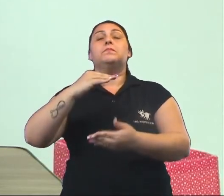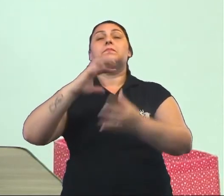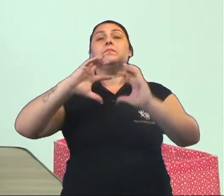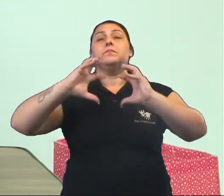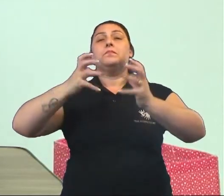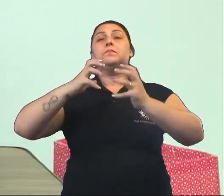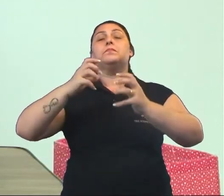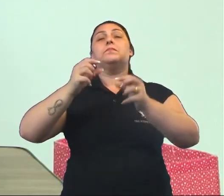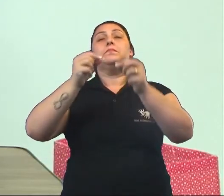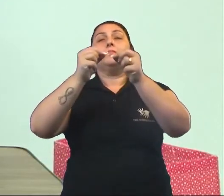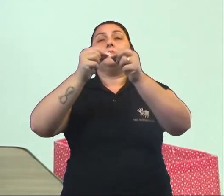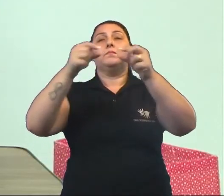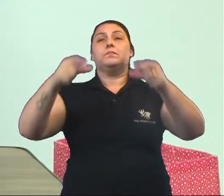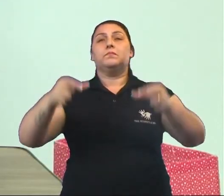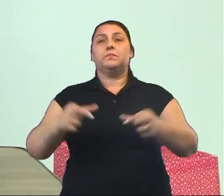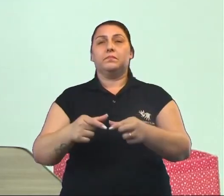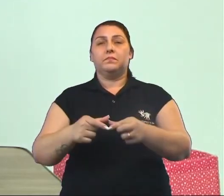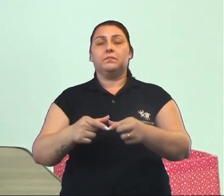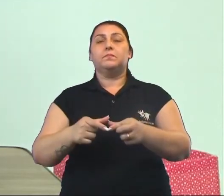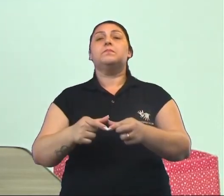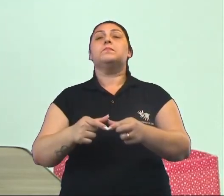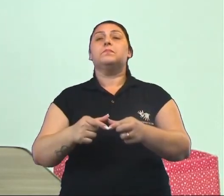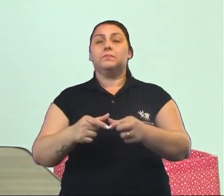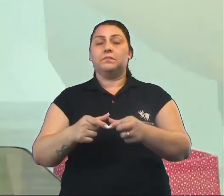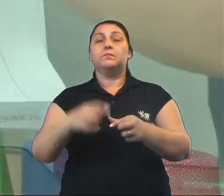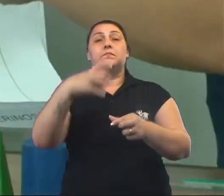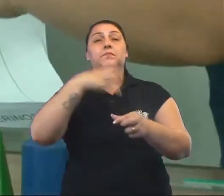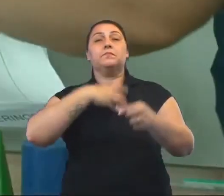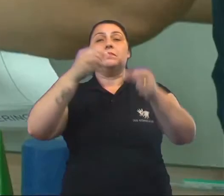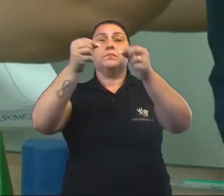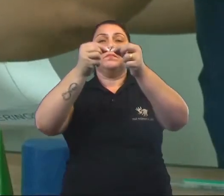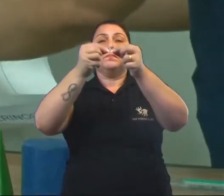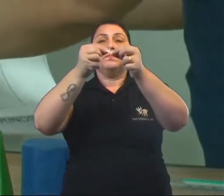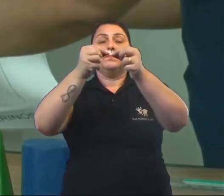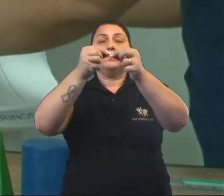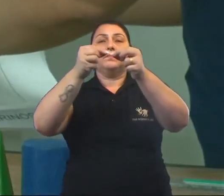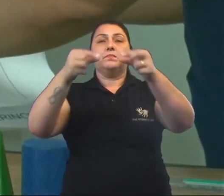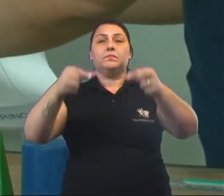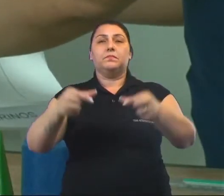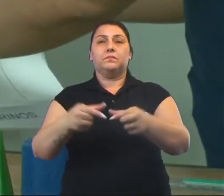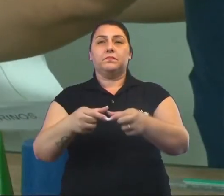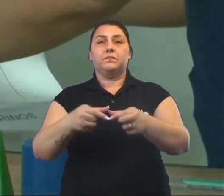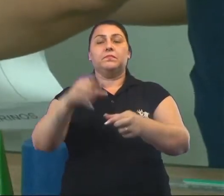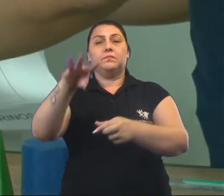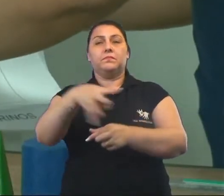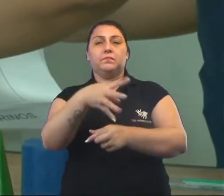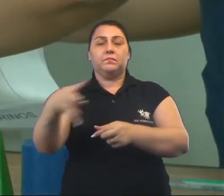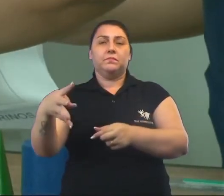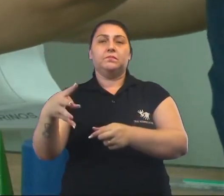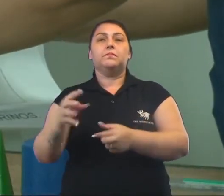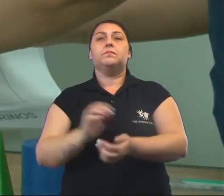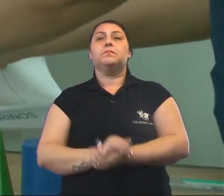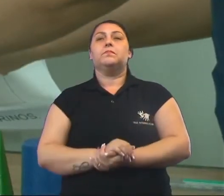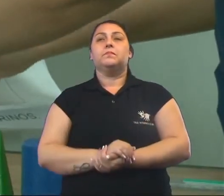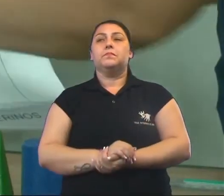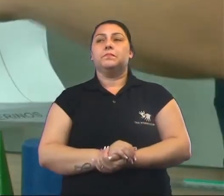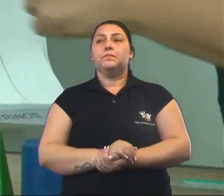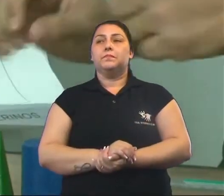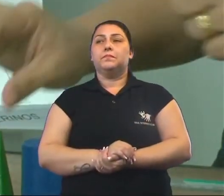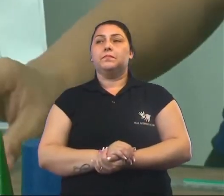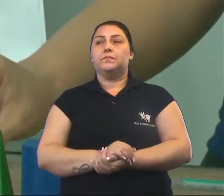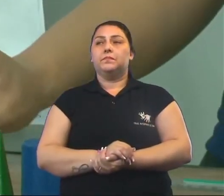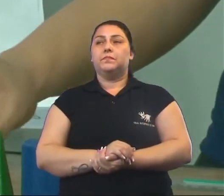Ficou fácil, né? Isso mesmo, ao formato do cone. Então vamos colocá-lo lá na tabela, no lugar devido.